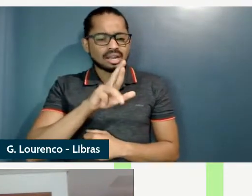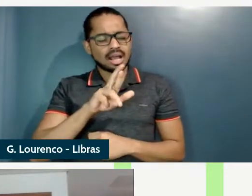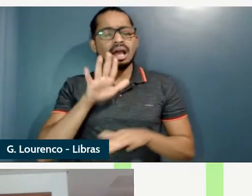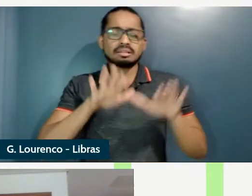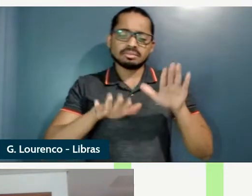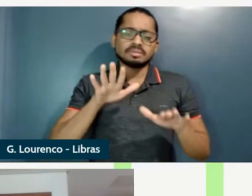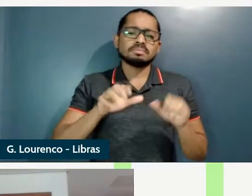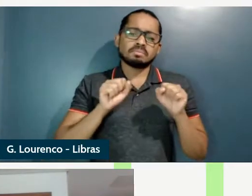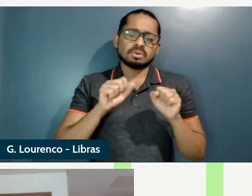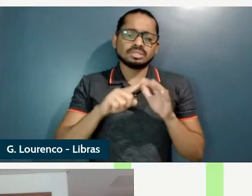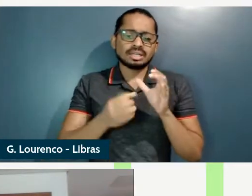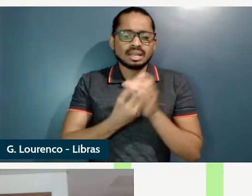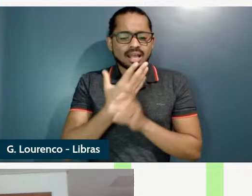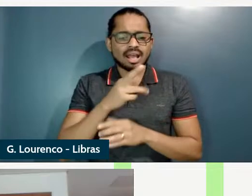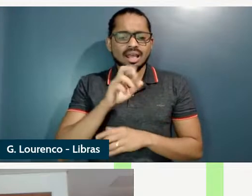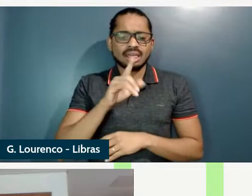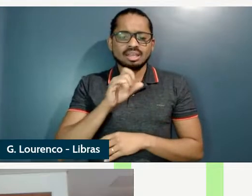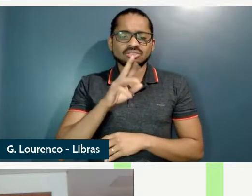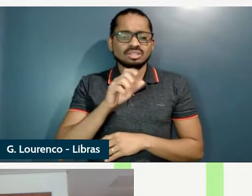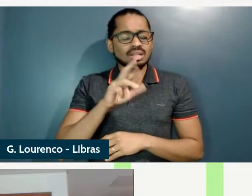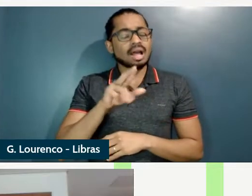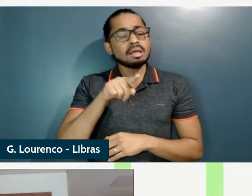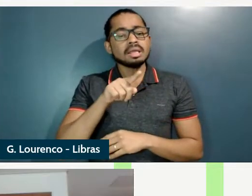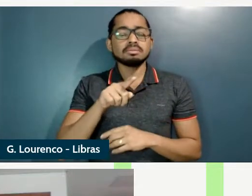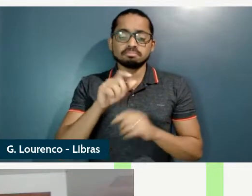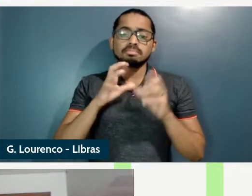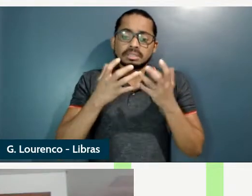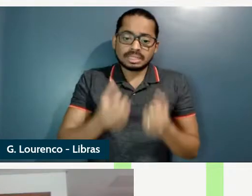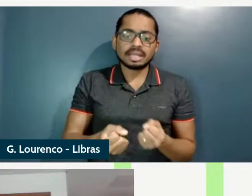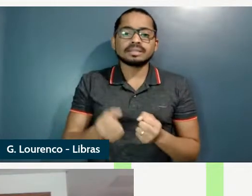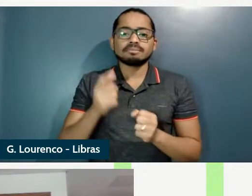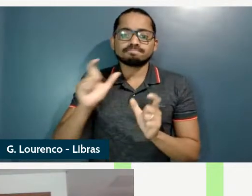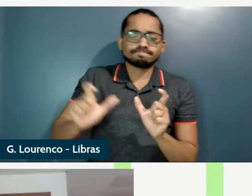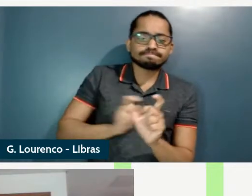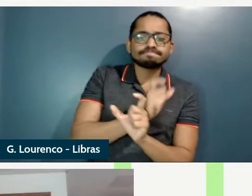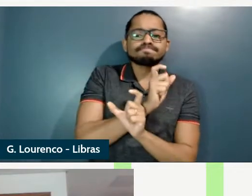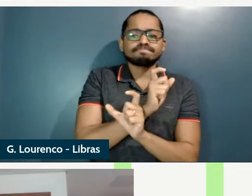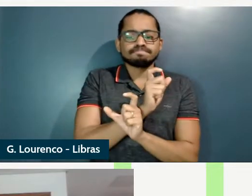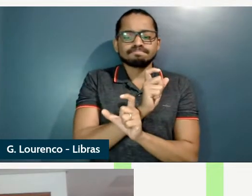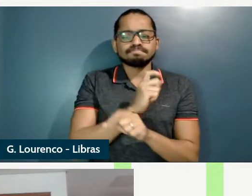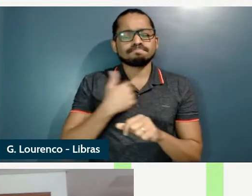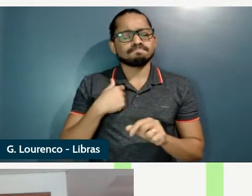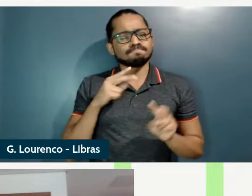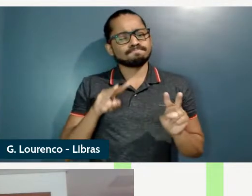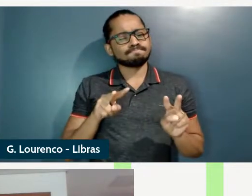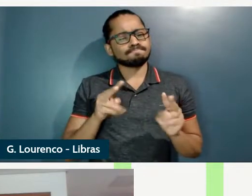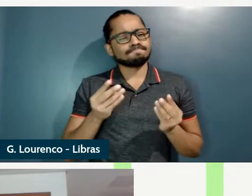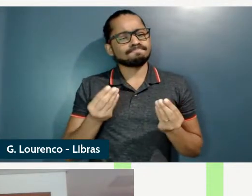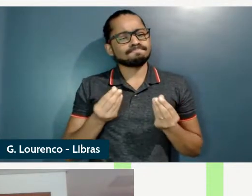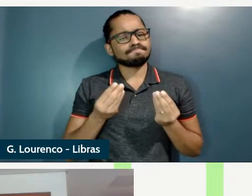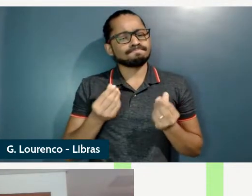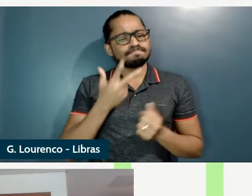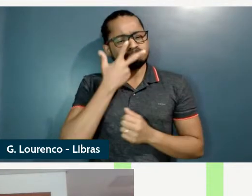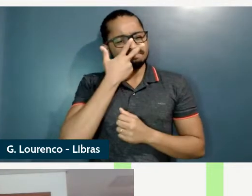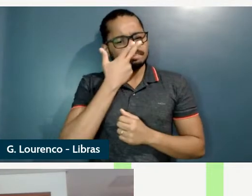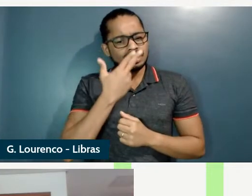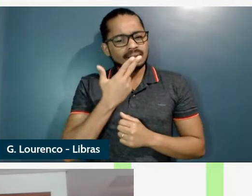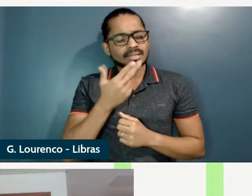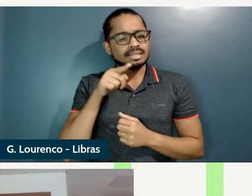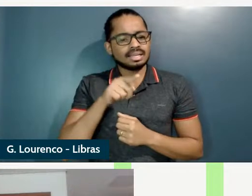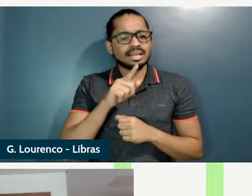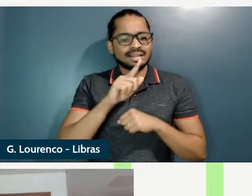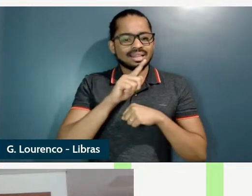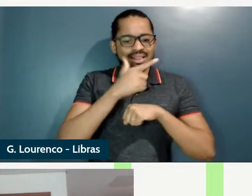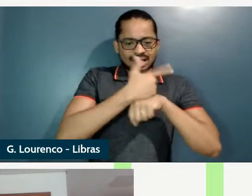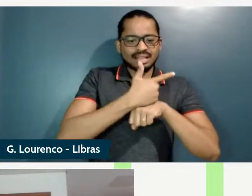registro ele realiza essa alternância então me parece que ele não está lexicalizando